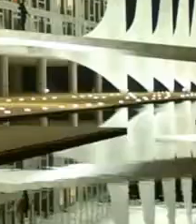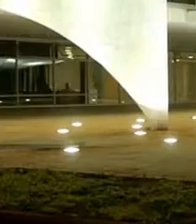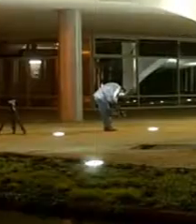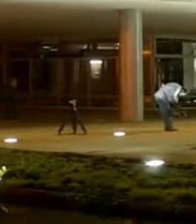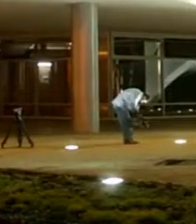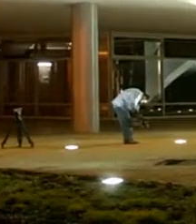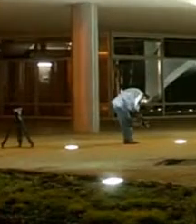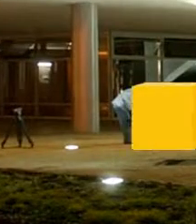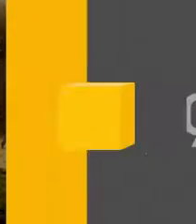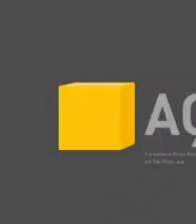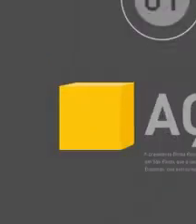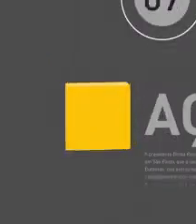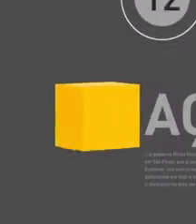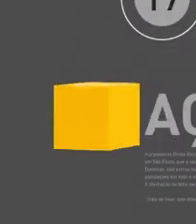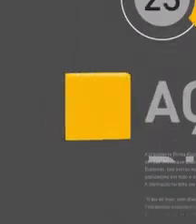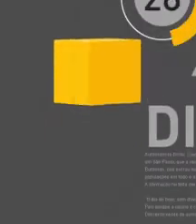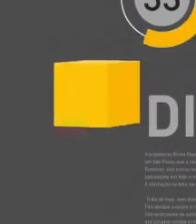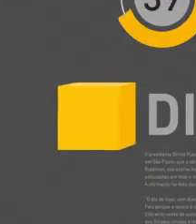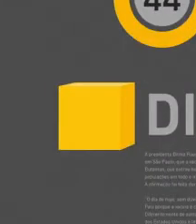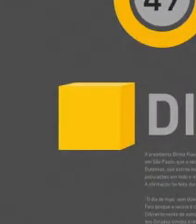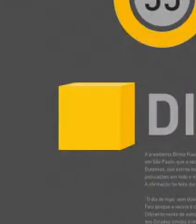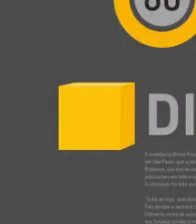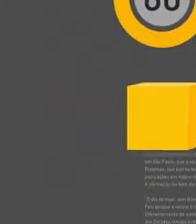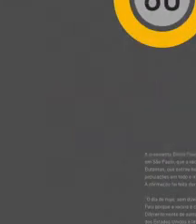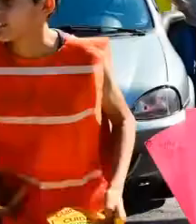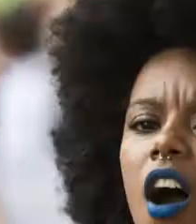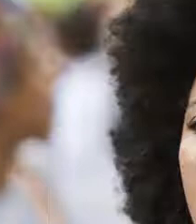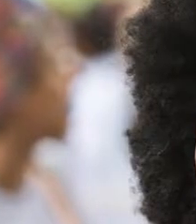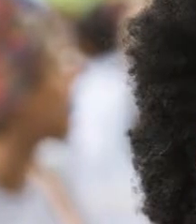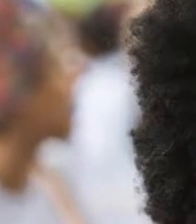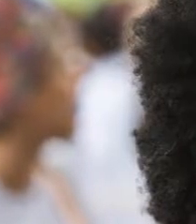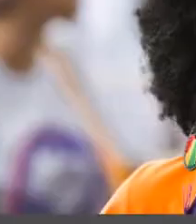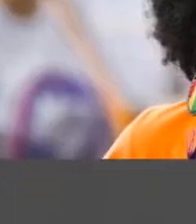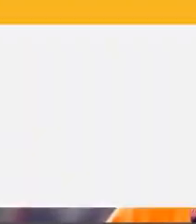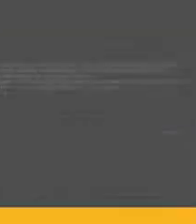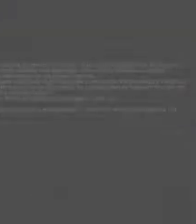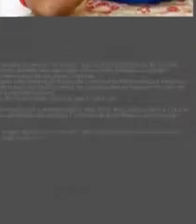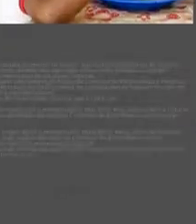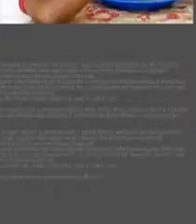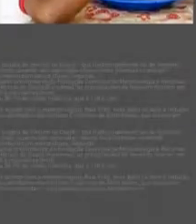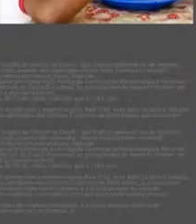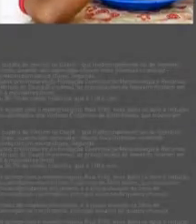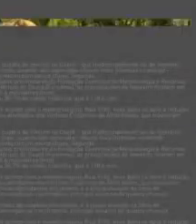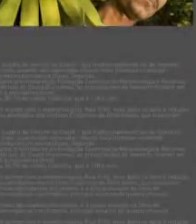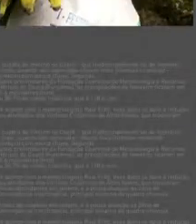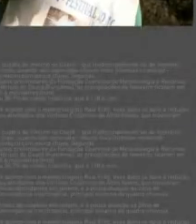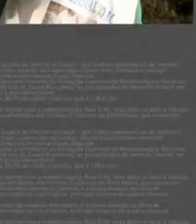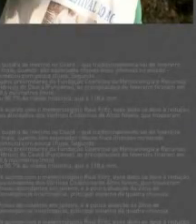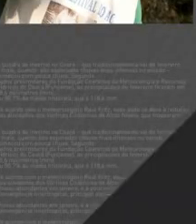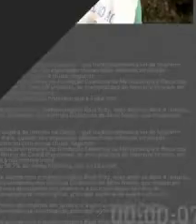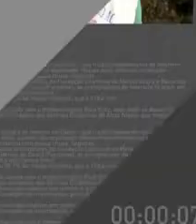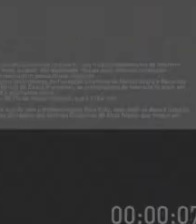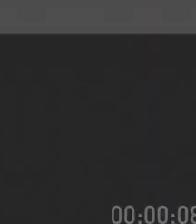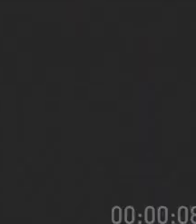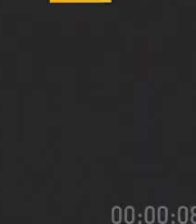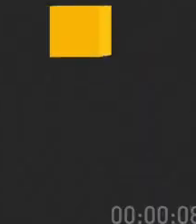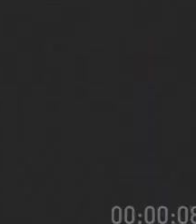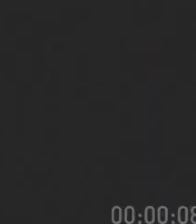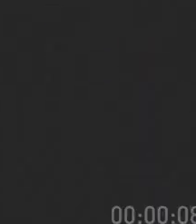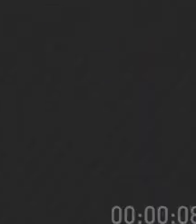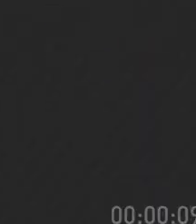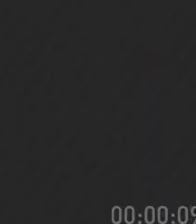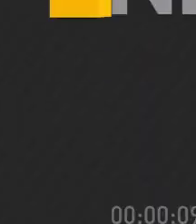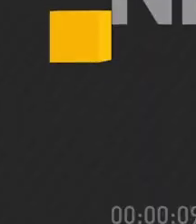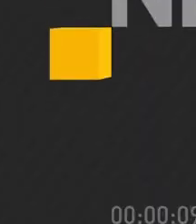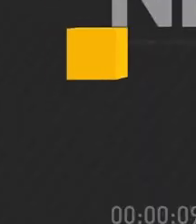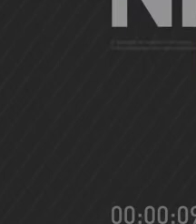E você pode novidades pelas você pode pelas você pode acompanhar as novidades pelas nossas redes sociais. pode acompanhar as pelas pode acompanhar novidades nossas você pode novidades pelas sociais. pode acompanhar também